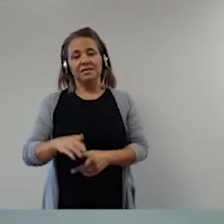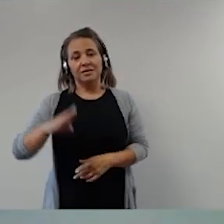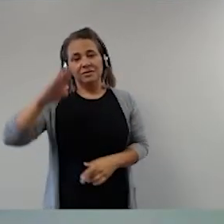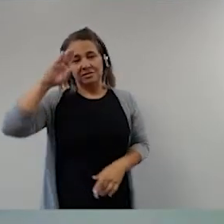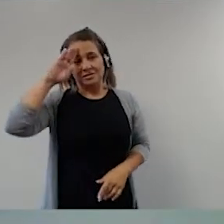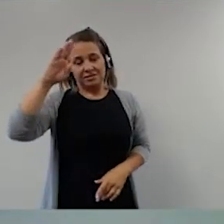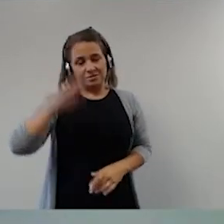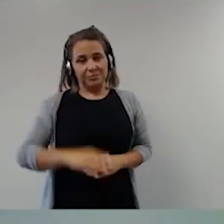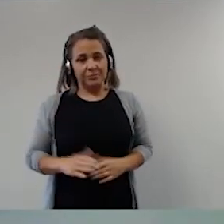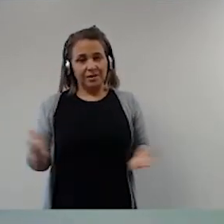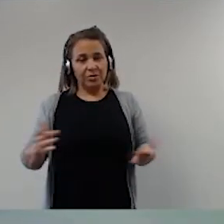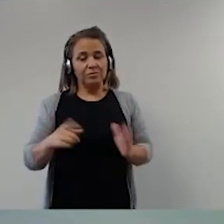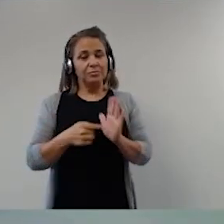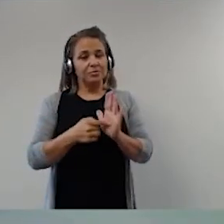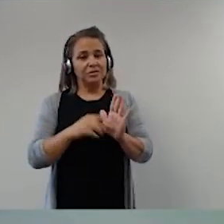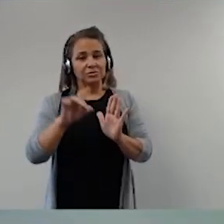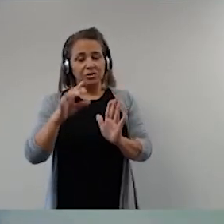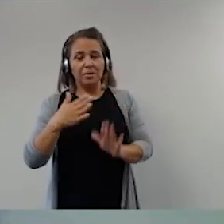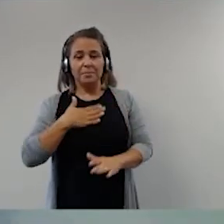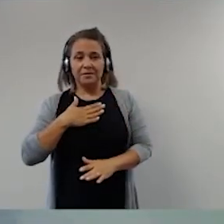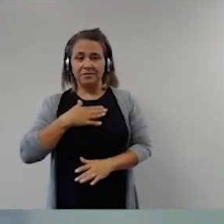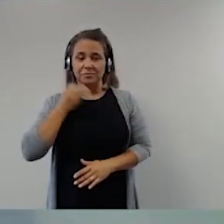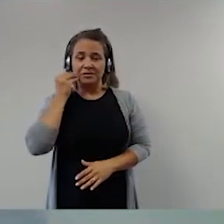baseado na minha experiência na Força Terrestre.